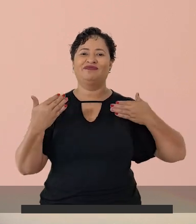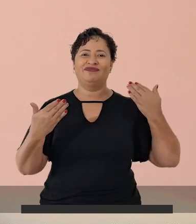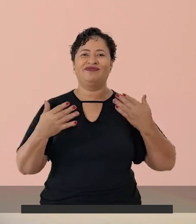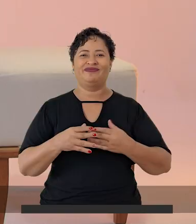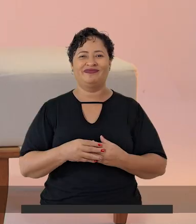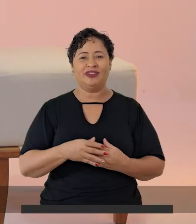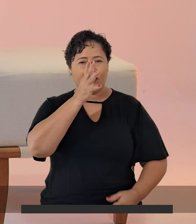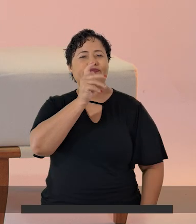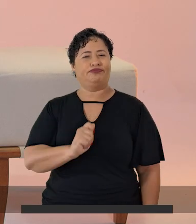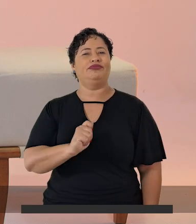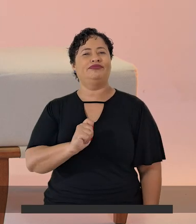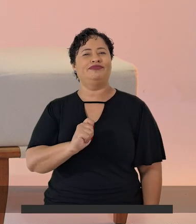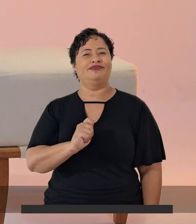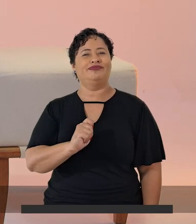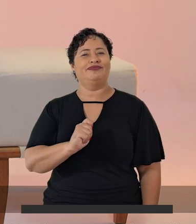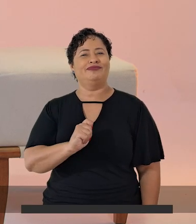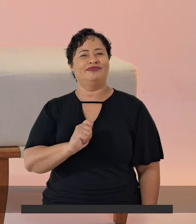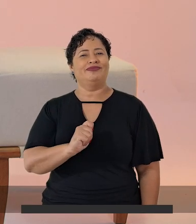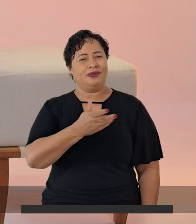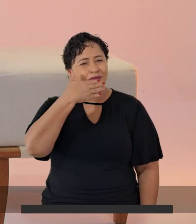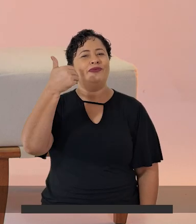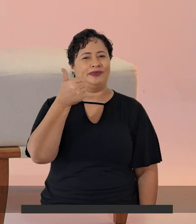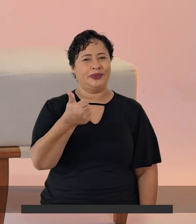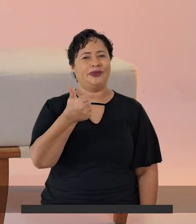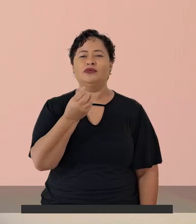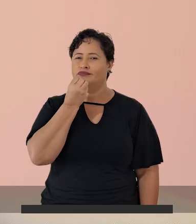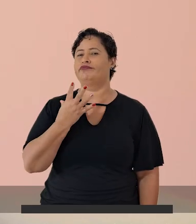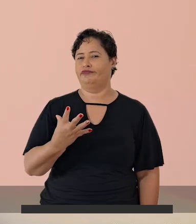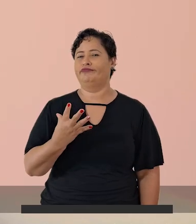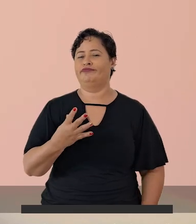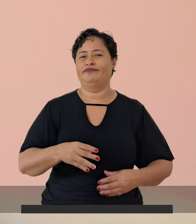Com o resgate, eles não deixaram eu morrer. Isso foi bom.